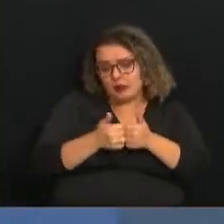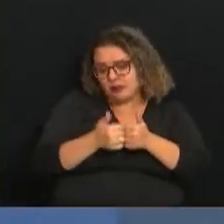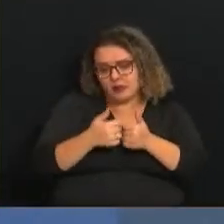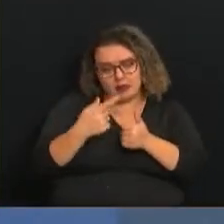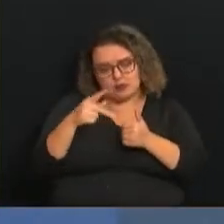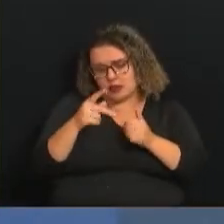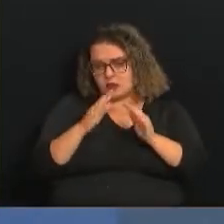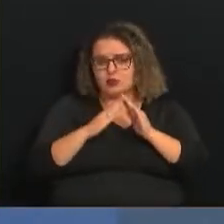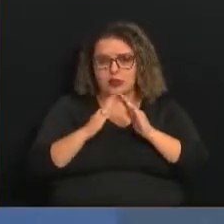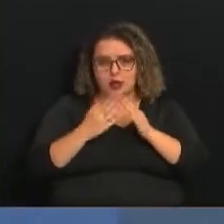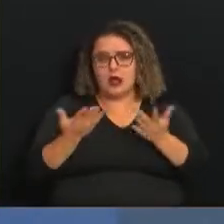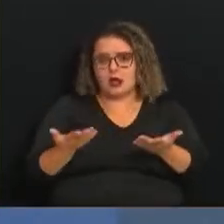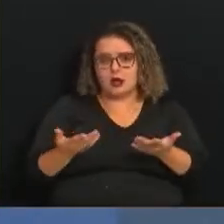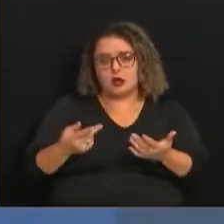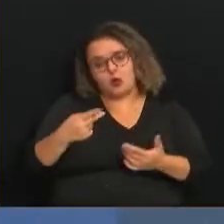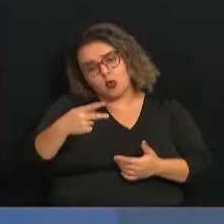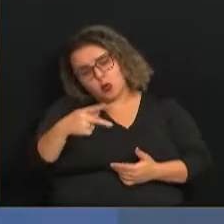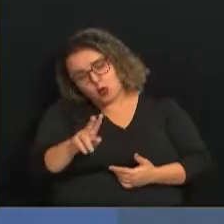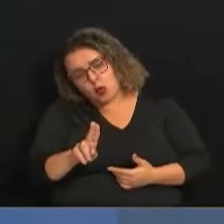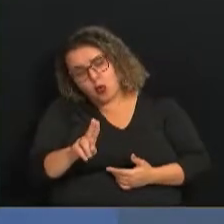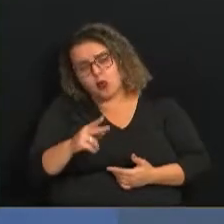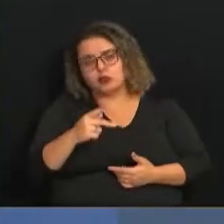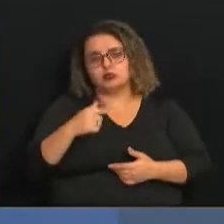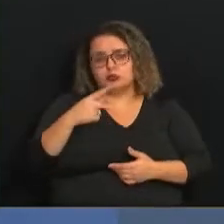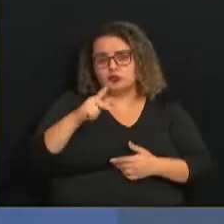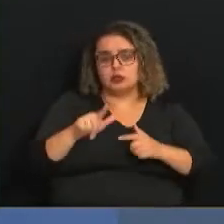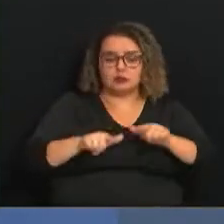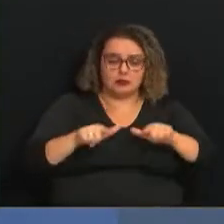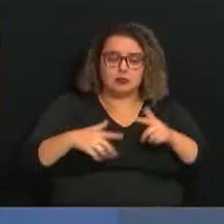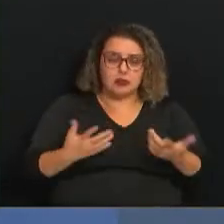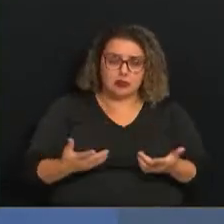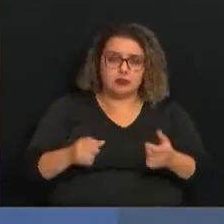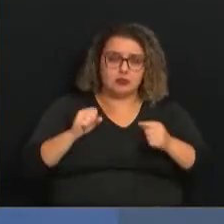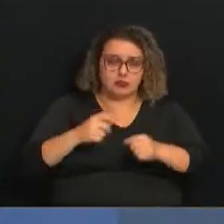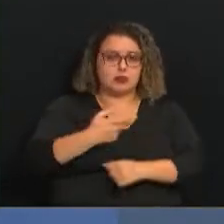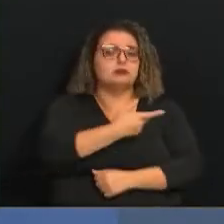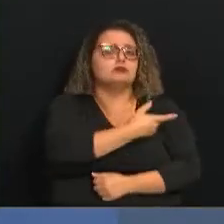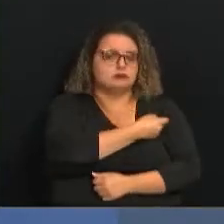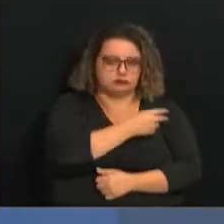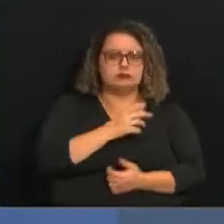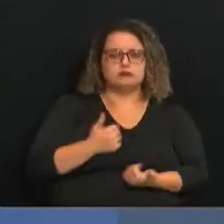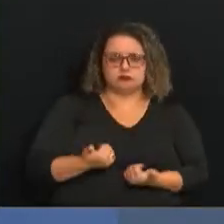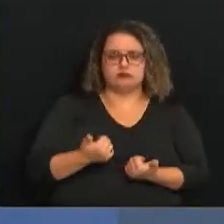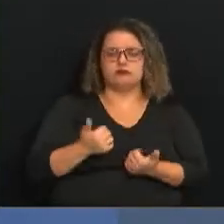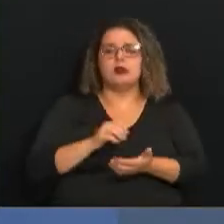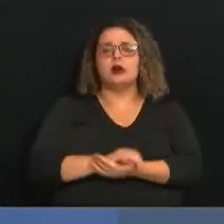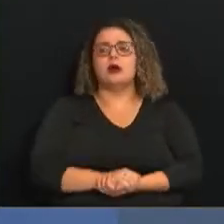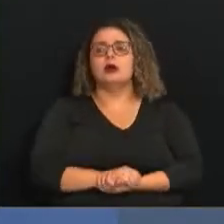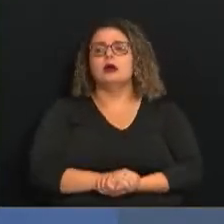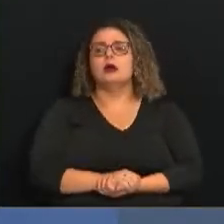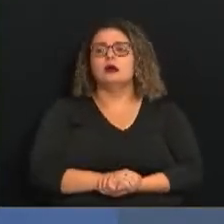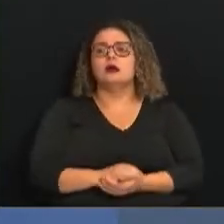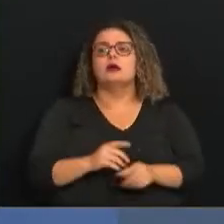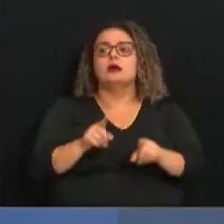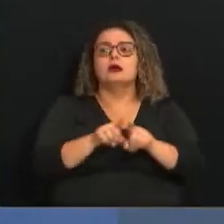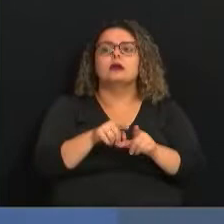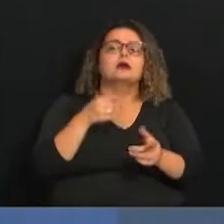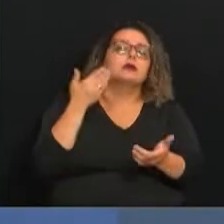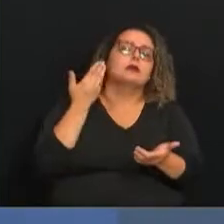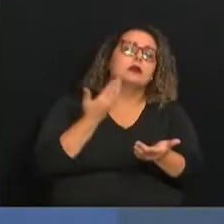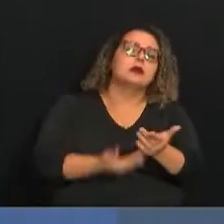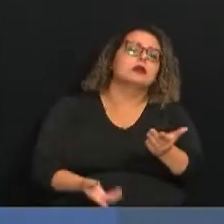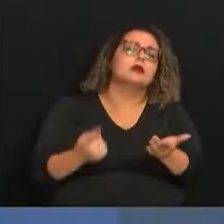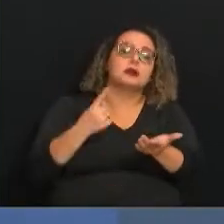da sua casa ou do seu trabalho, que você possa, então, fazer a imunização. Inclusive, quem perdeu lá o